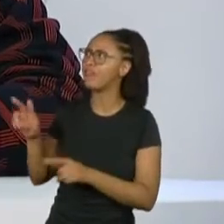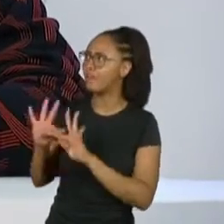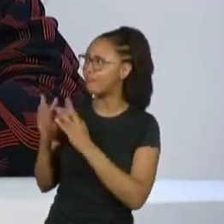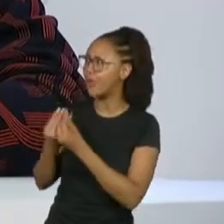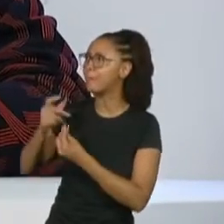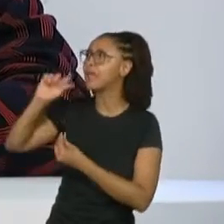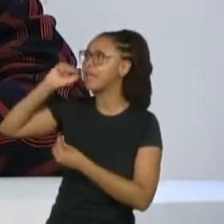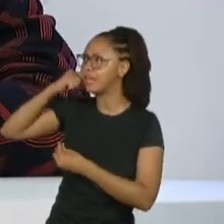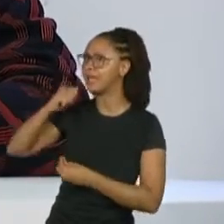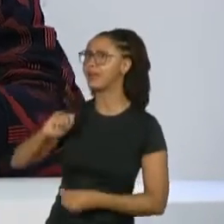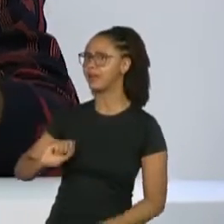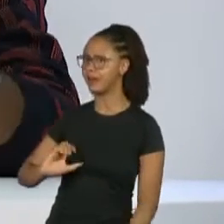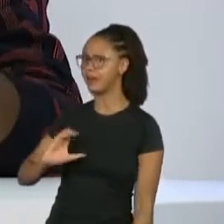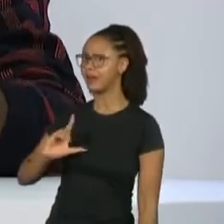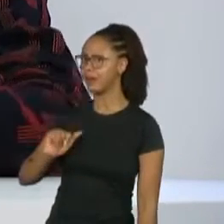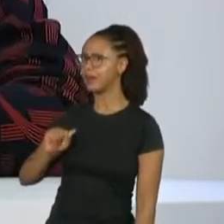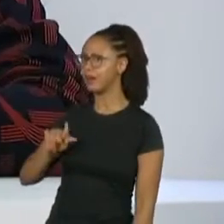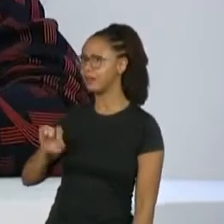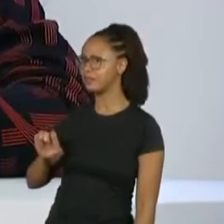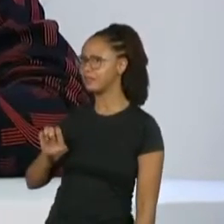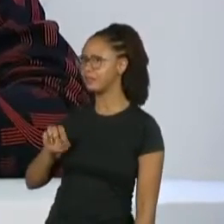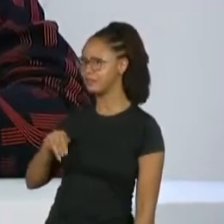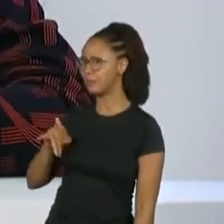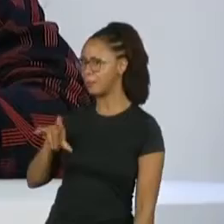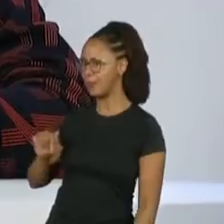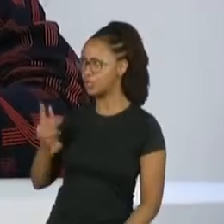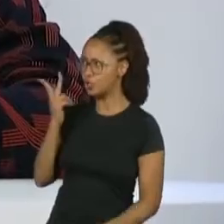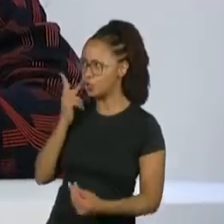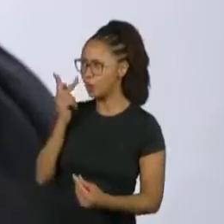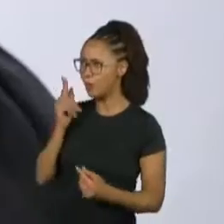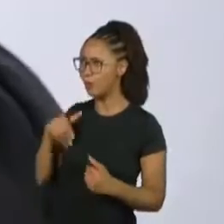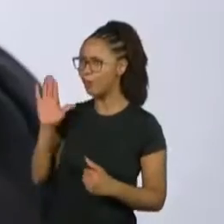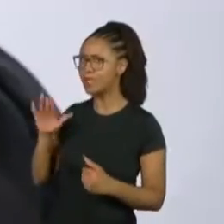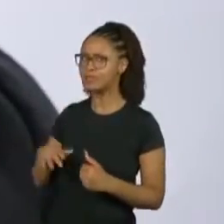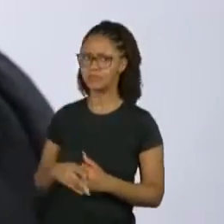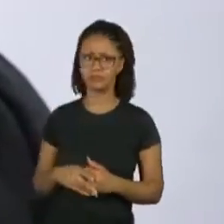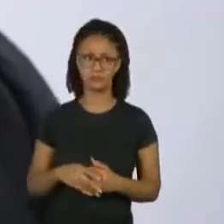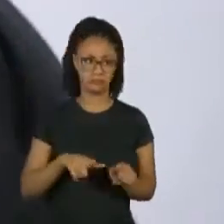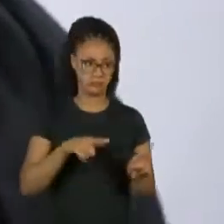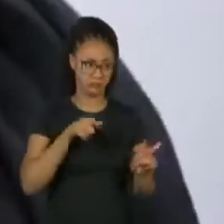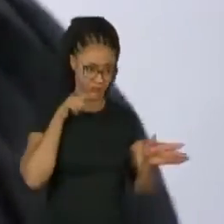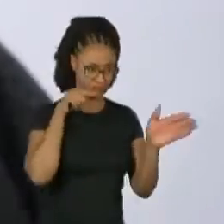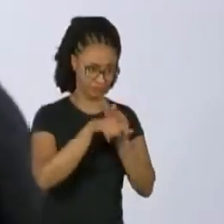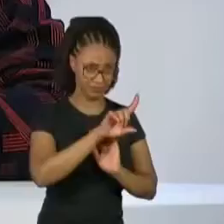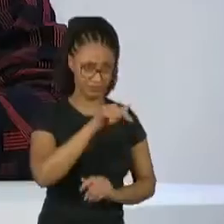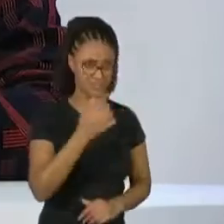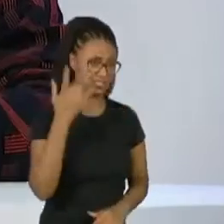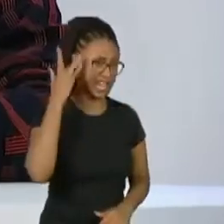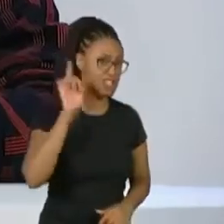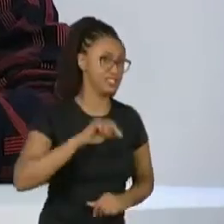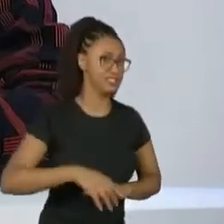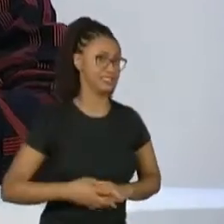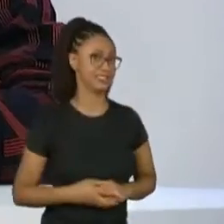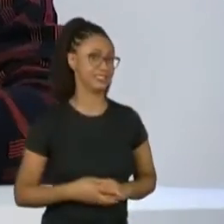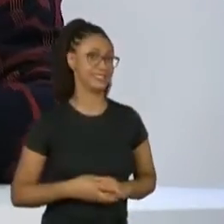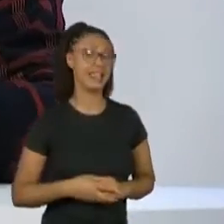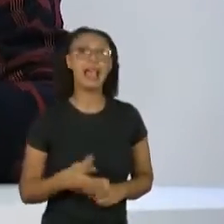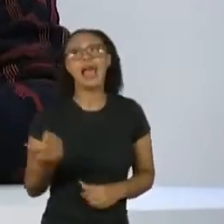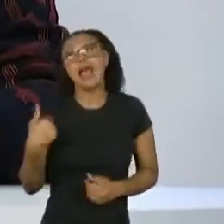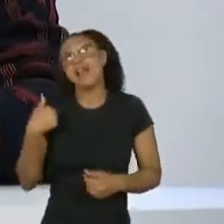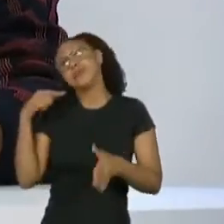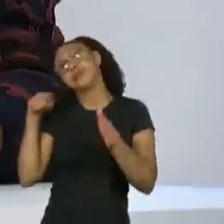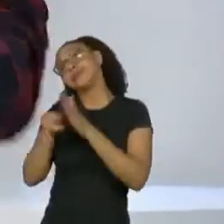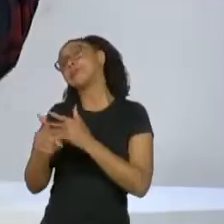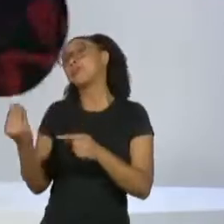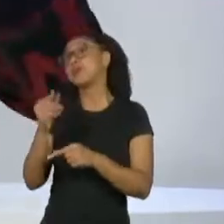de ter uma família negra de classe média, do que naquele momento. Você acha que... Não, é uma pergunta, porque